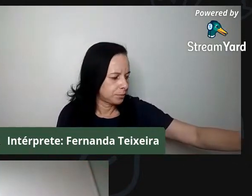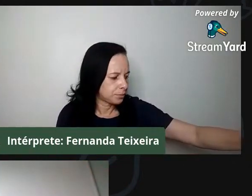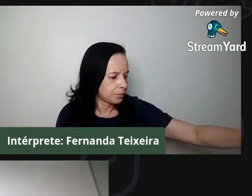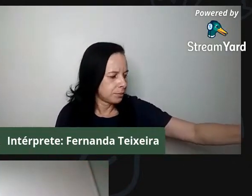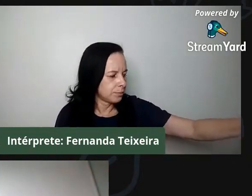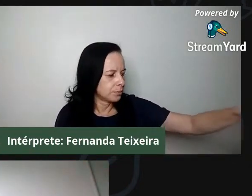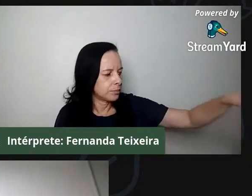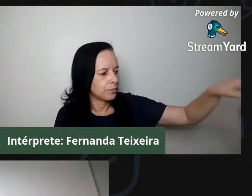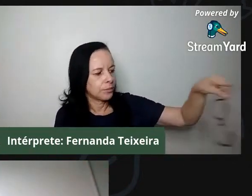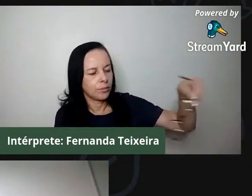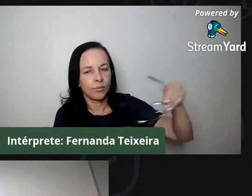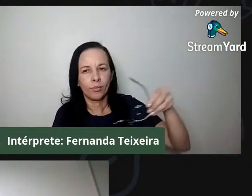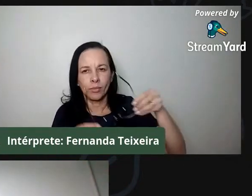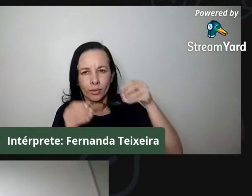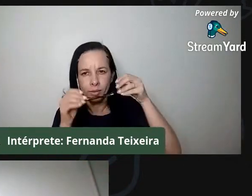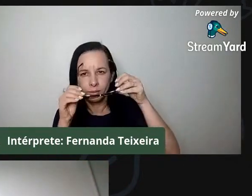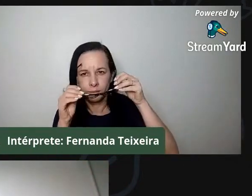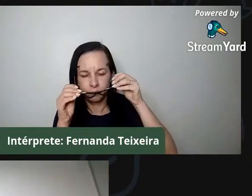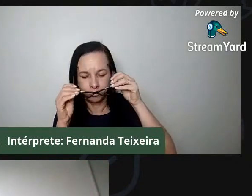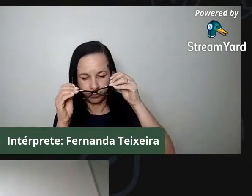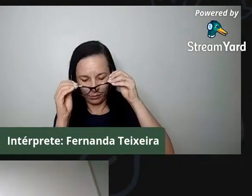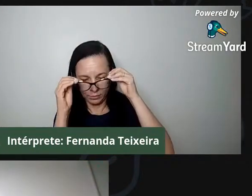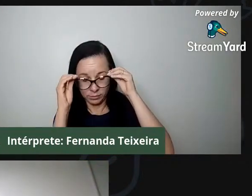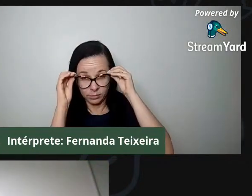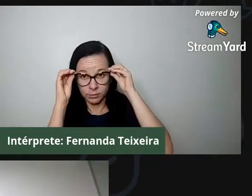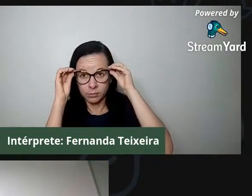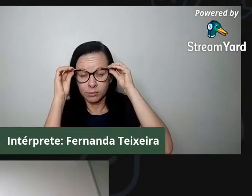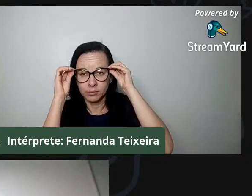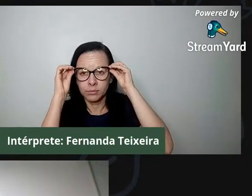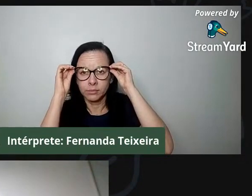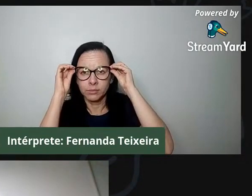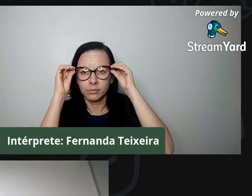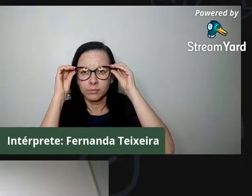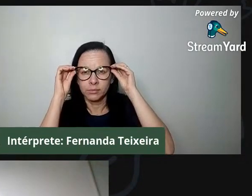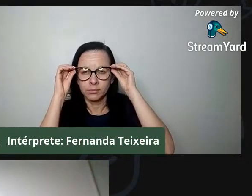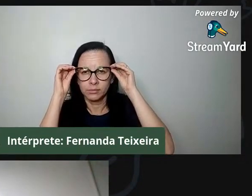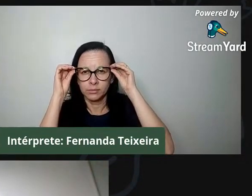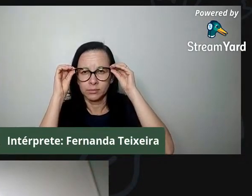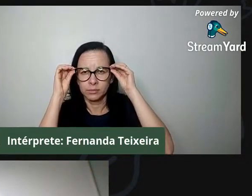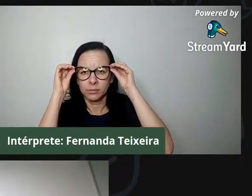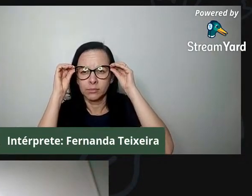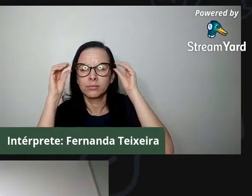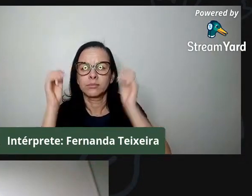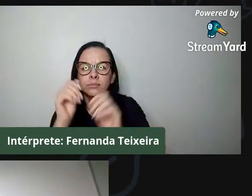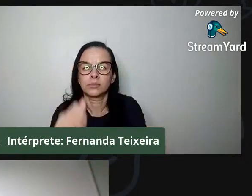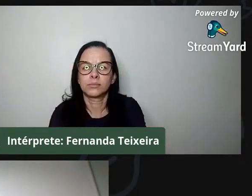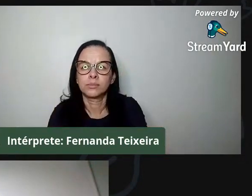Nada? Deixa eu ver, porque ele leva alguns segundos para aparecer.